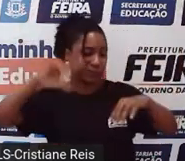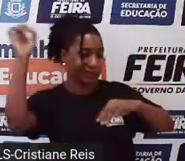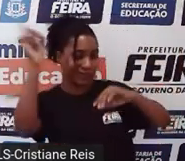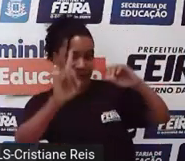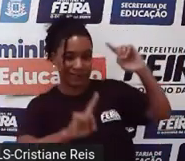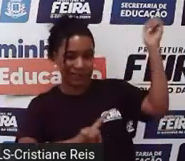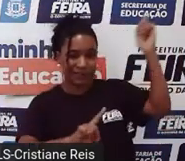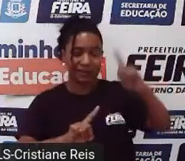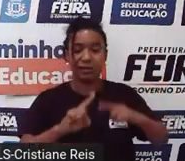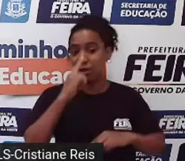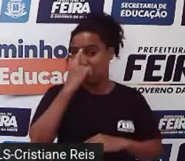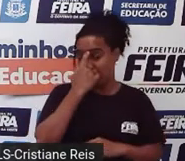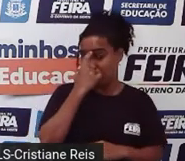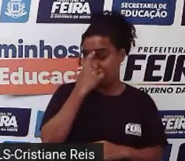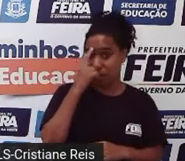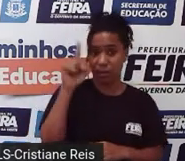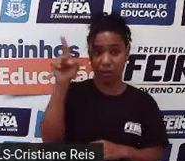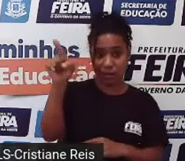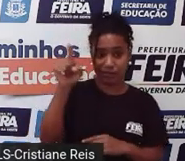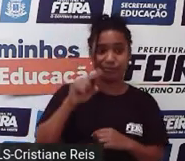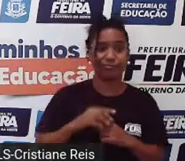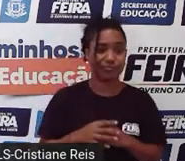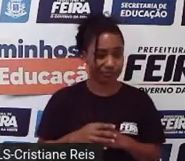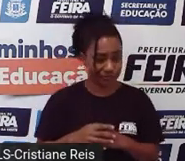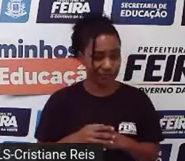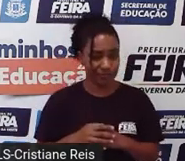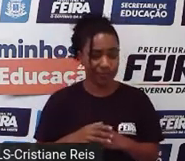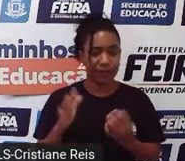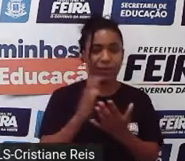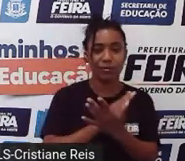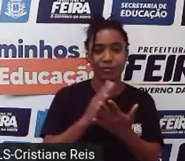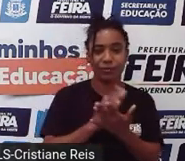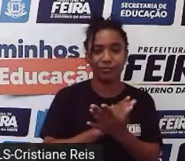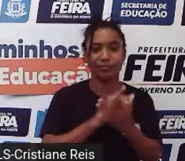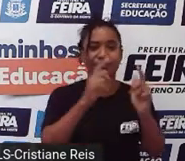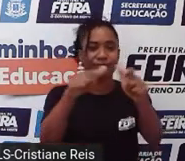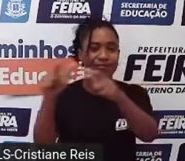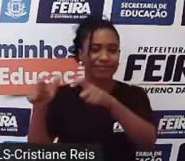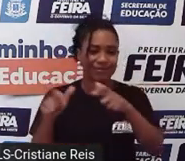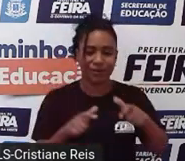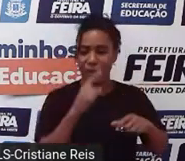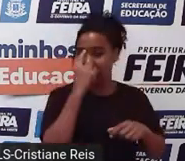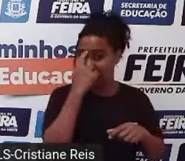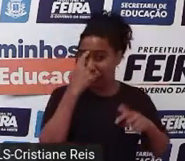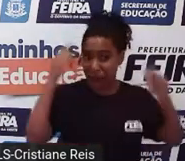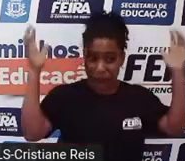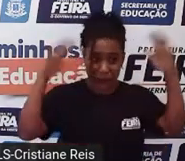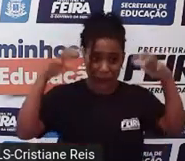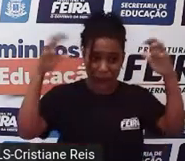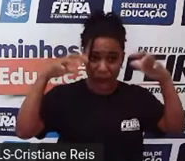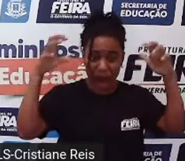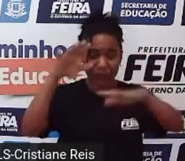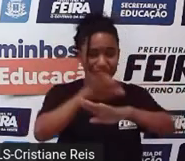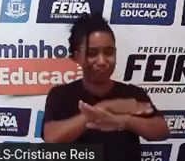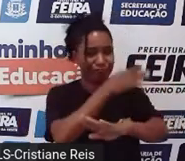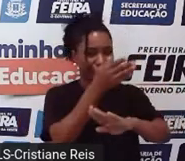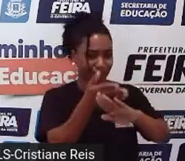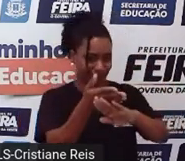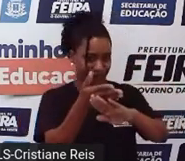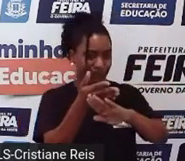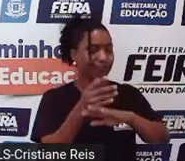Índia. Inclusive, há lugares na Índia que chovem durante todo o dia. Ok, students?